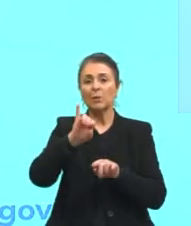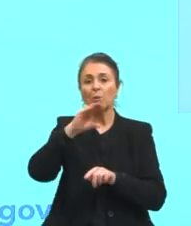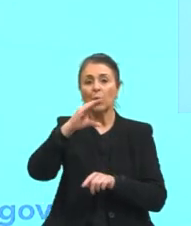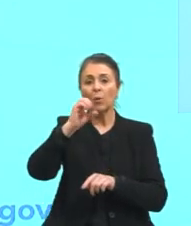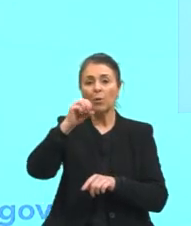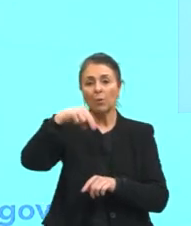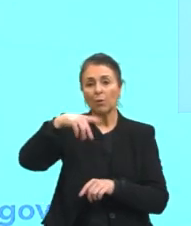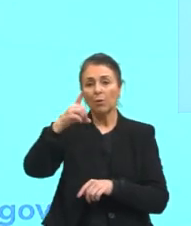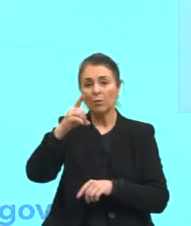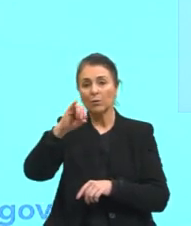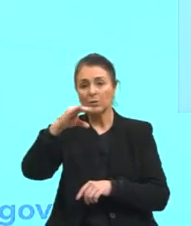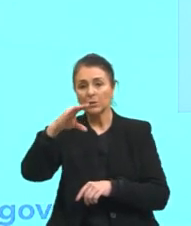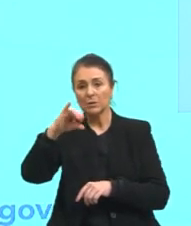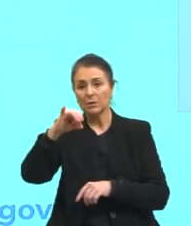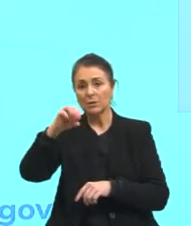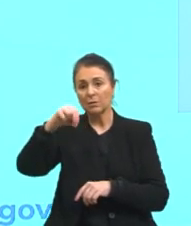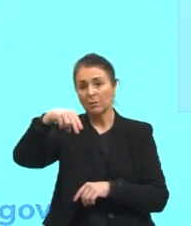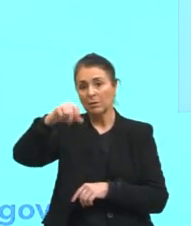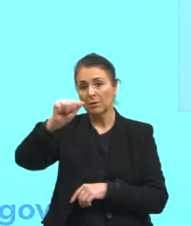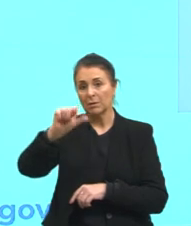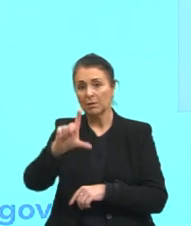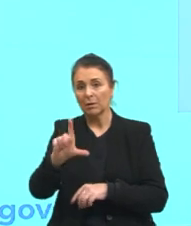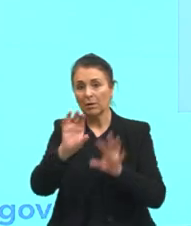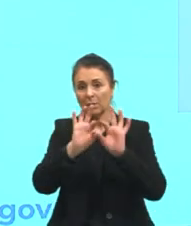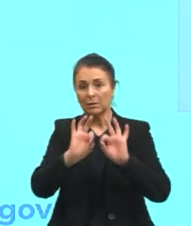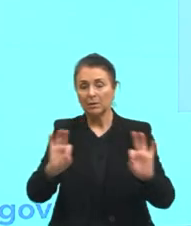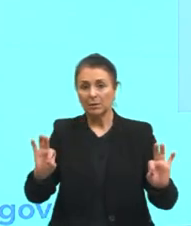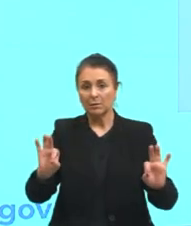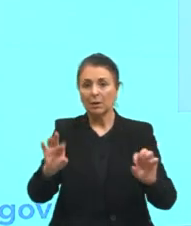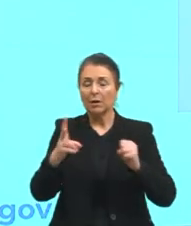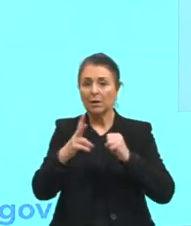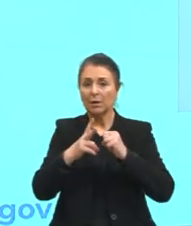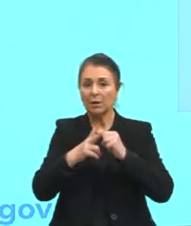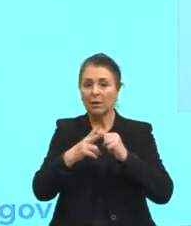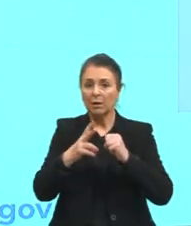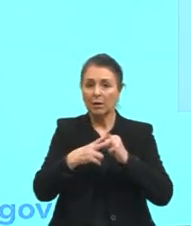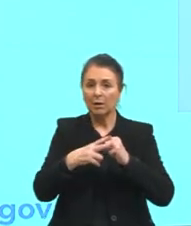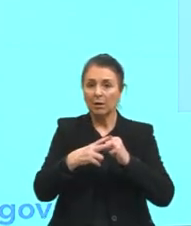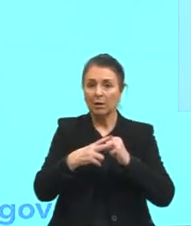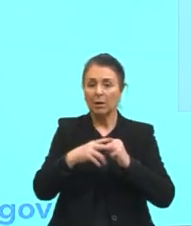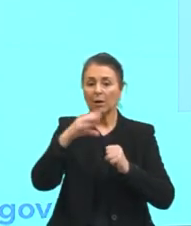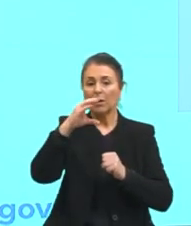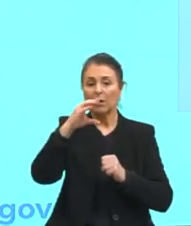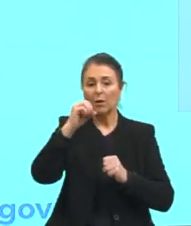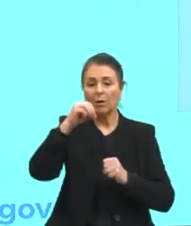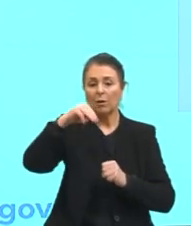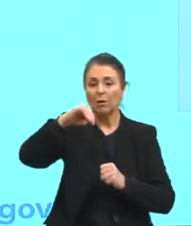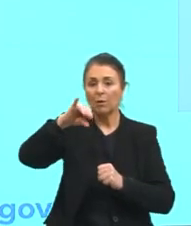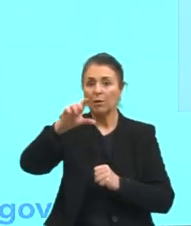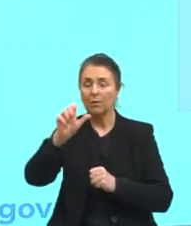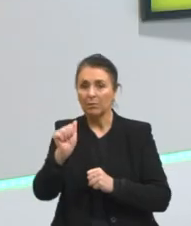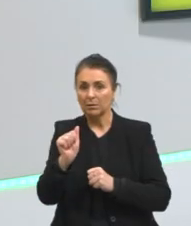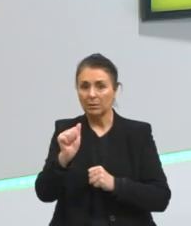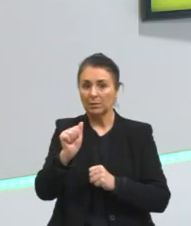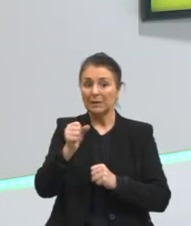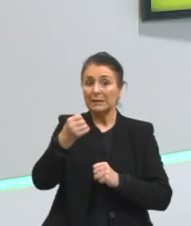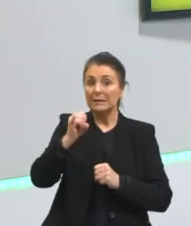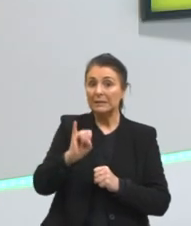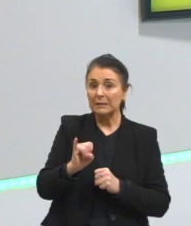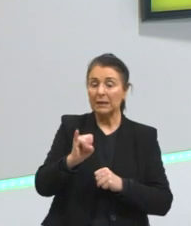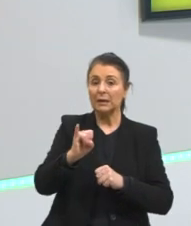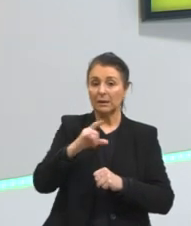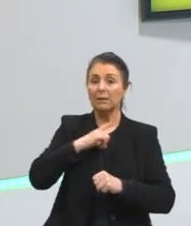aquele tempo né que se refere a condição eu comeria se tuviera tempo